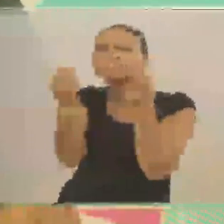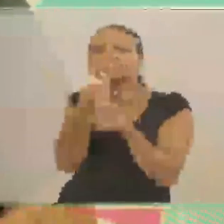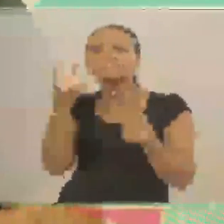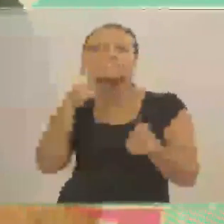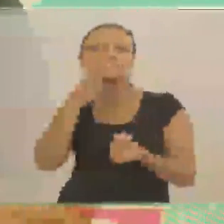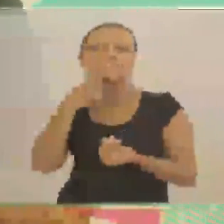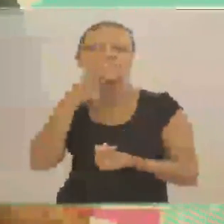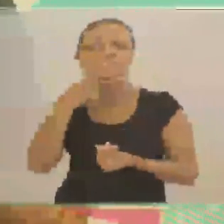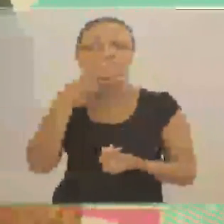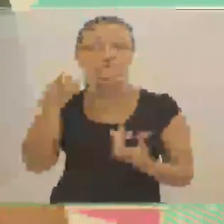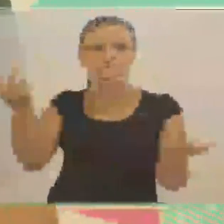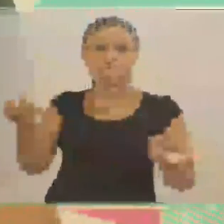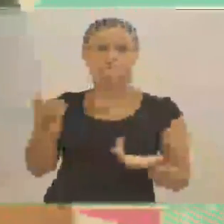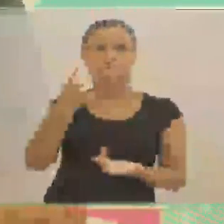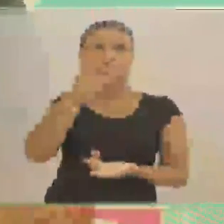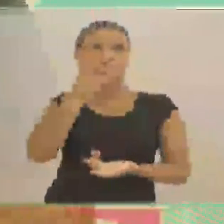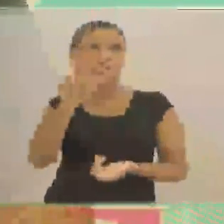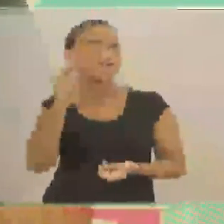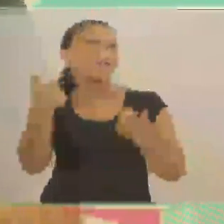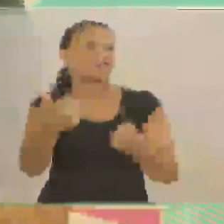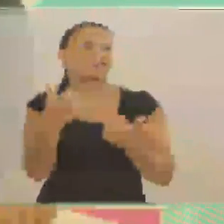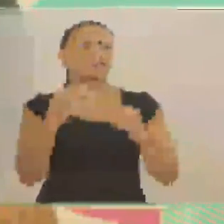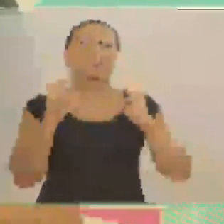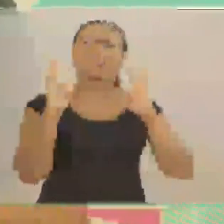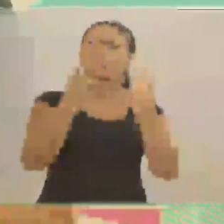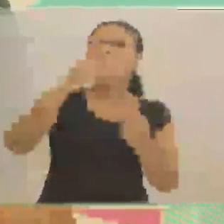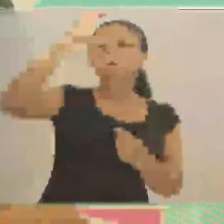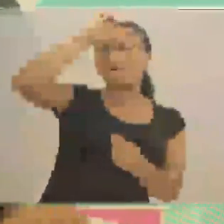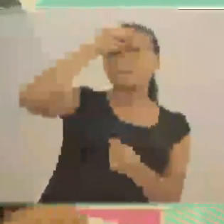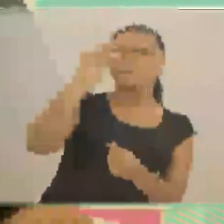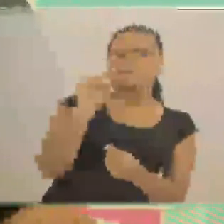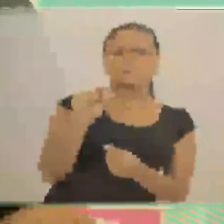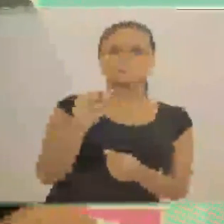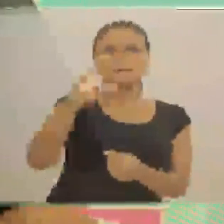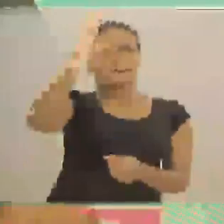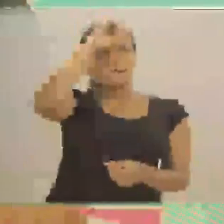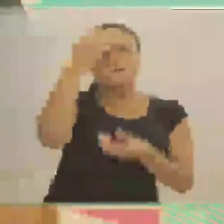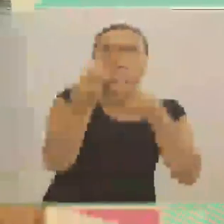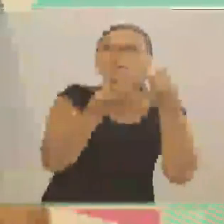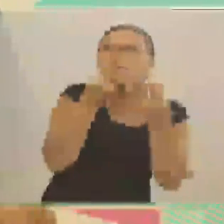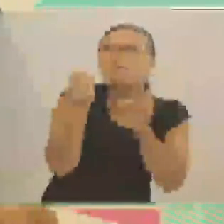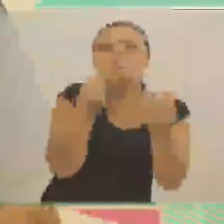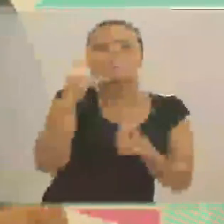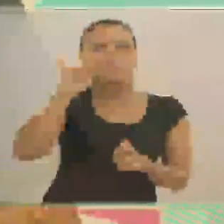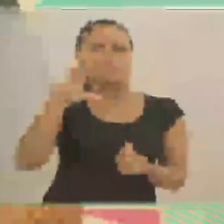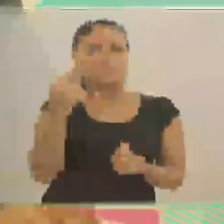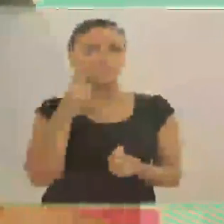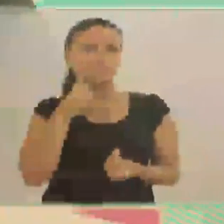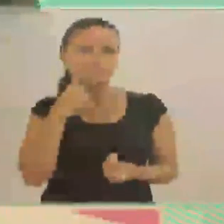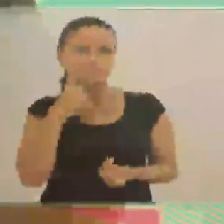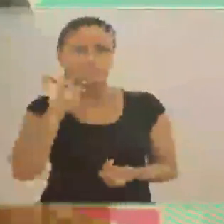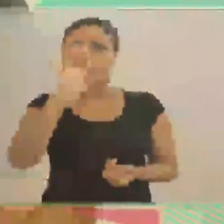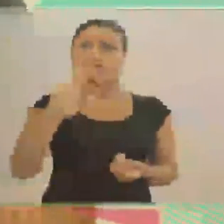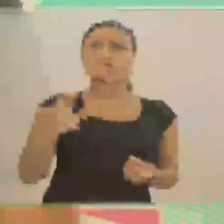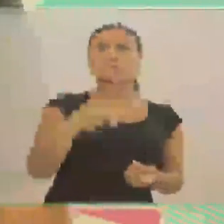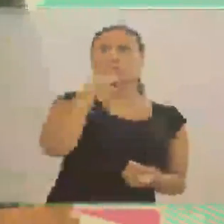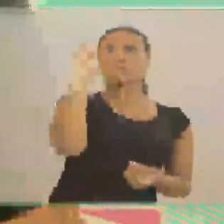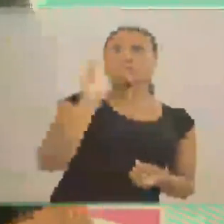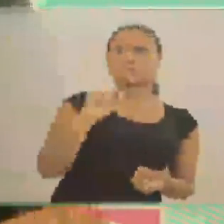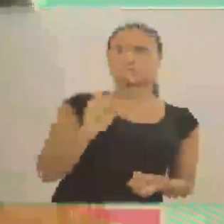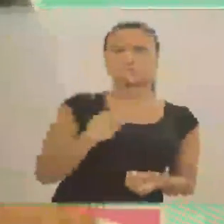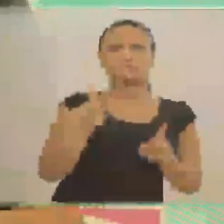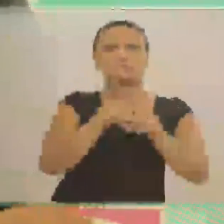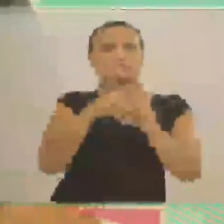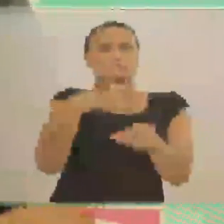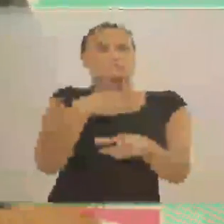degustar, a saborear um vinho. Como é se faz? Eu acho que vai ser legal para todo mundo aprender um pouco isso. A degustar um bom vinho. Não só entornar, não. Tem